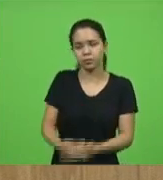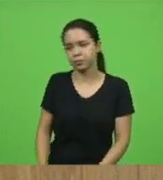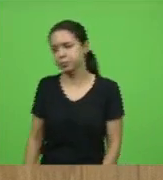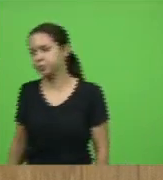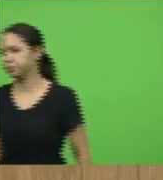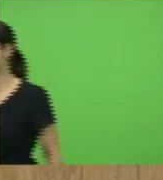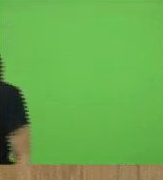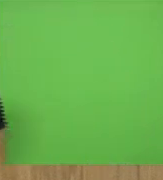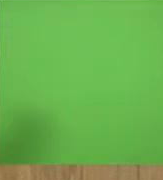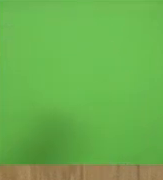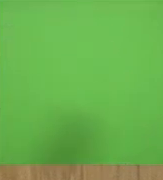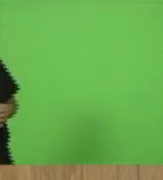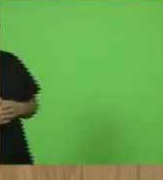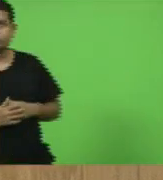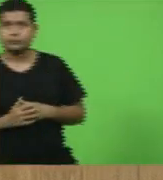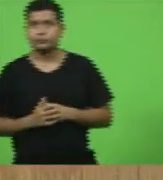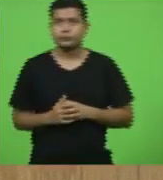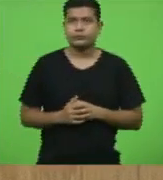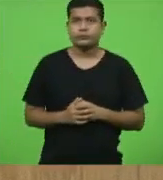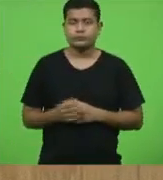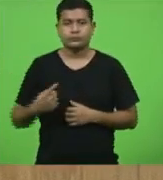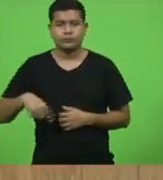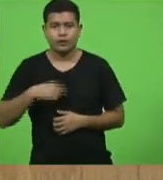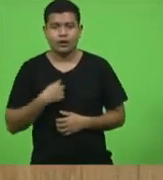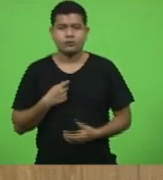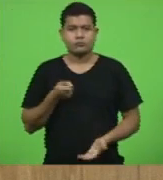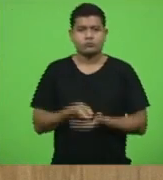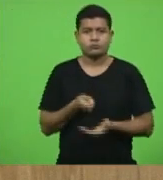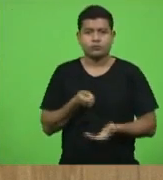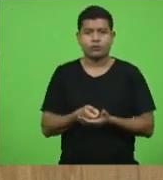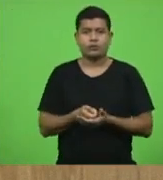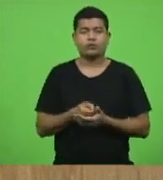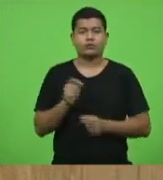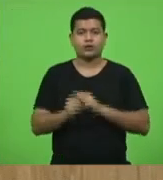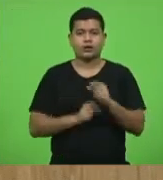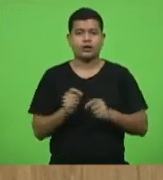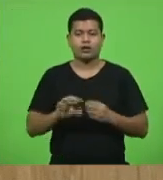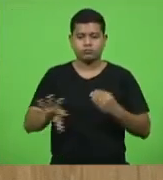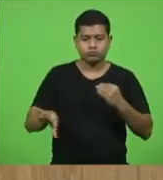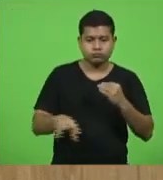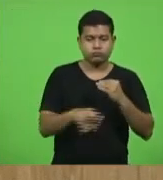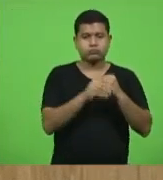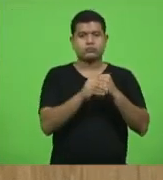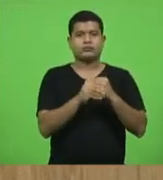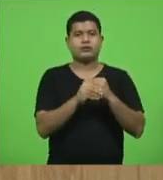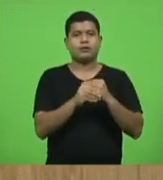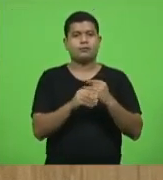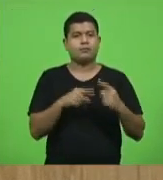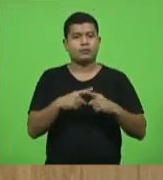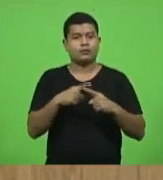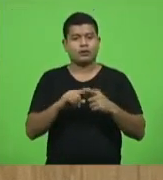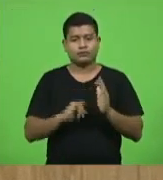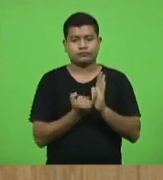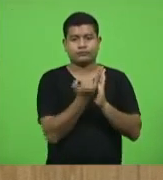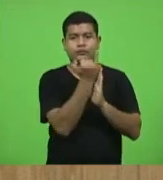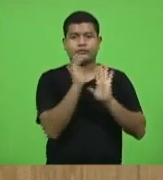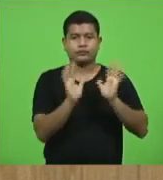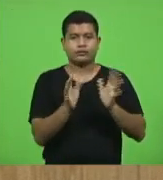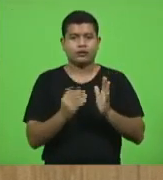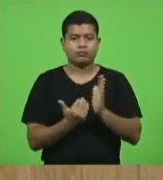do mandato, a reposição inflacionária dos policiais de Santa Catarina.